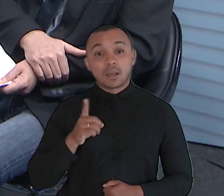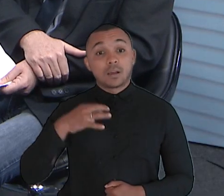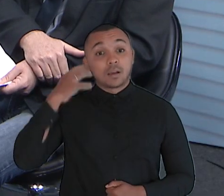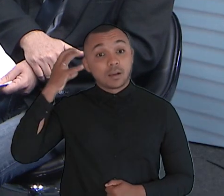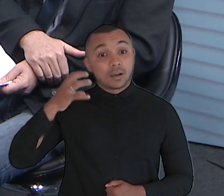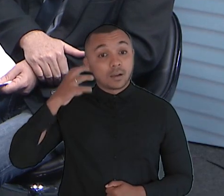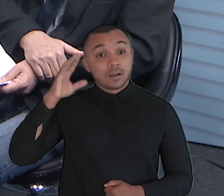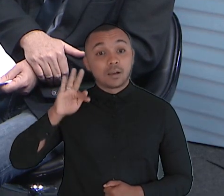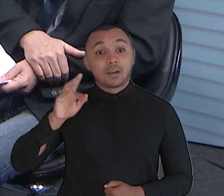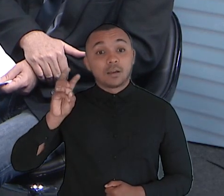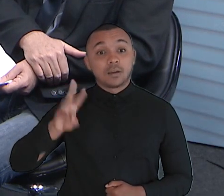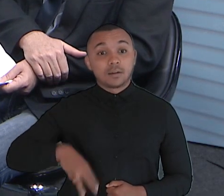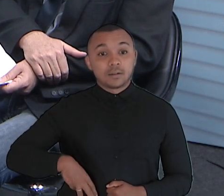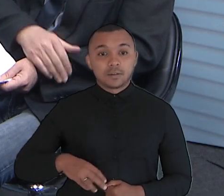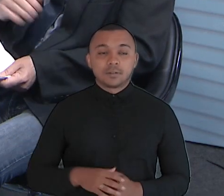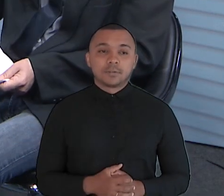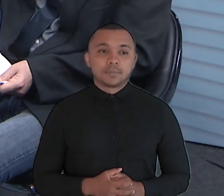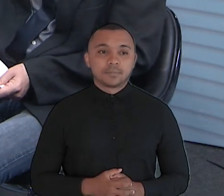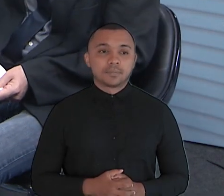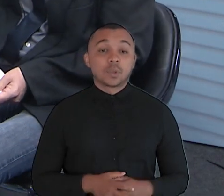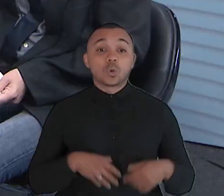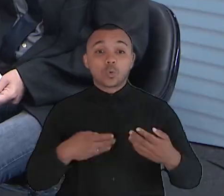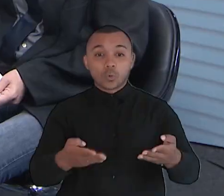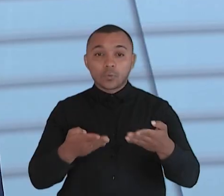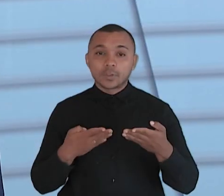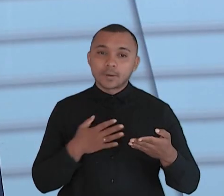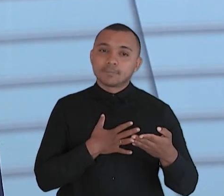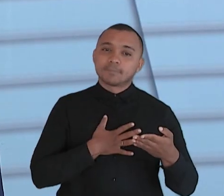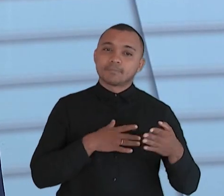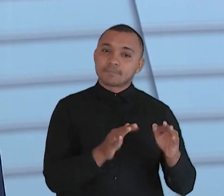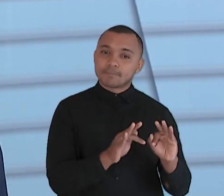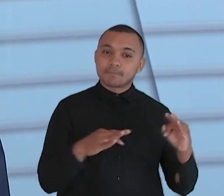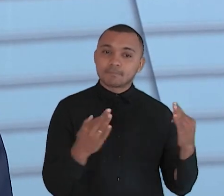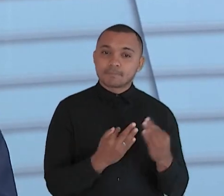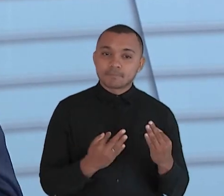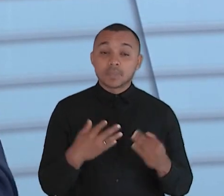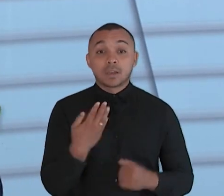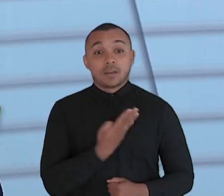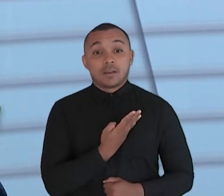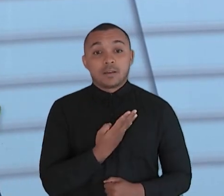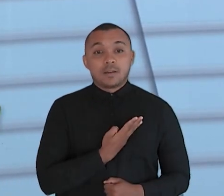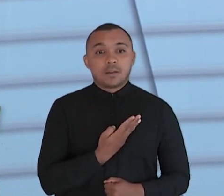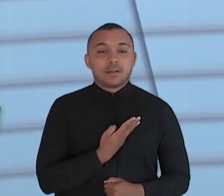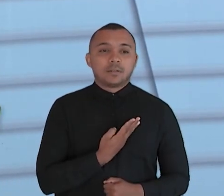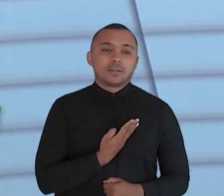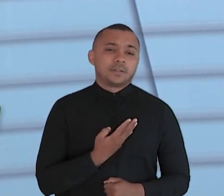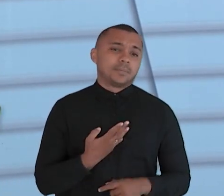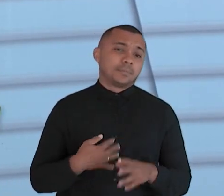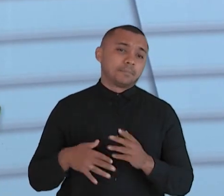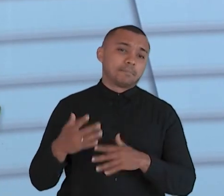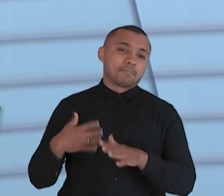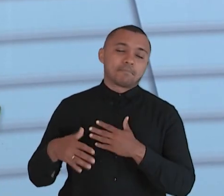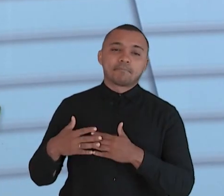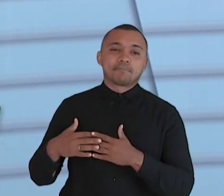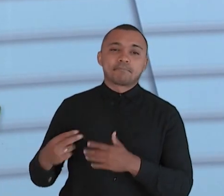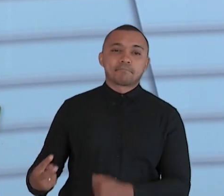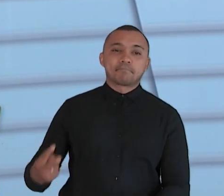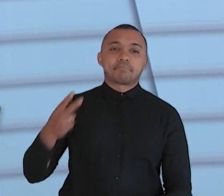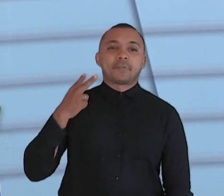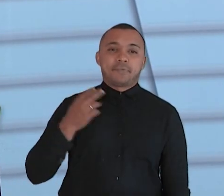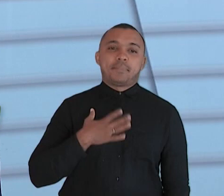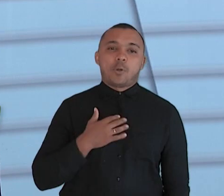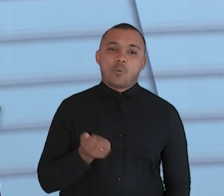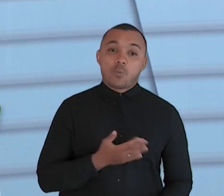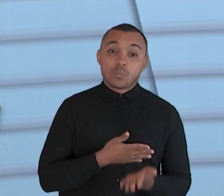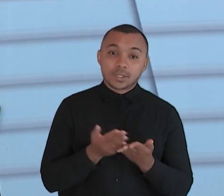e a TV da Câmara convidar toda a minha família os amigos que me viram desde o início iniciando essa